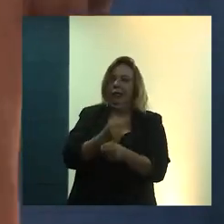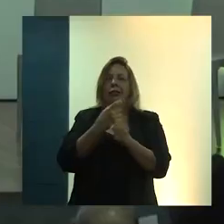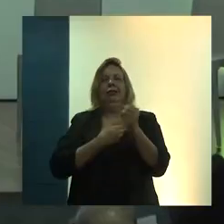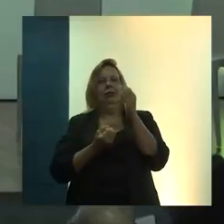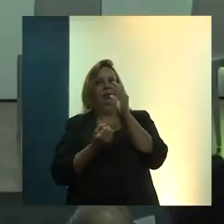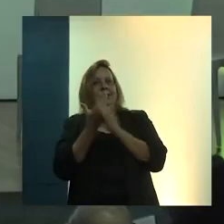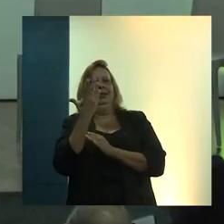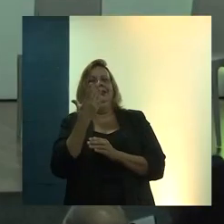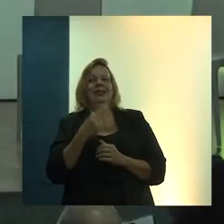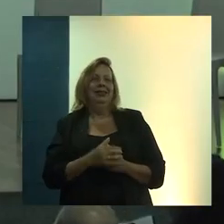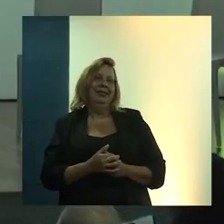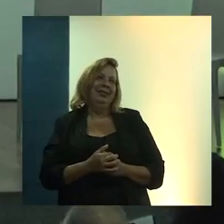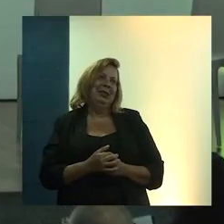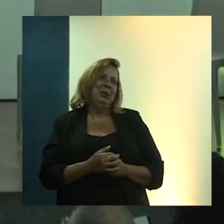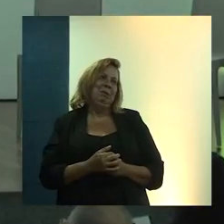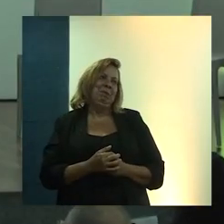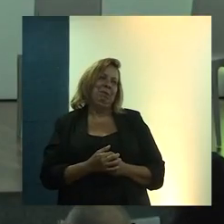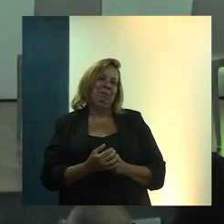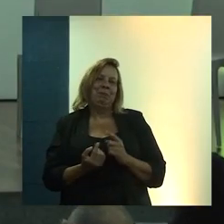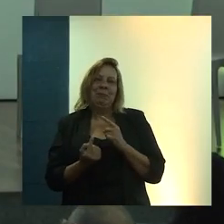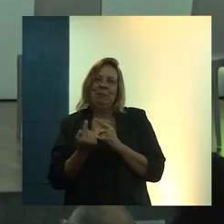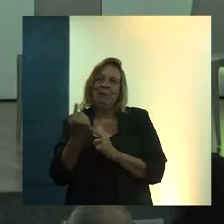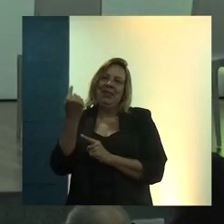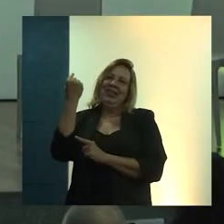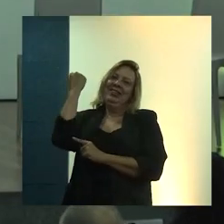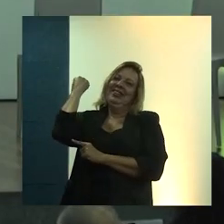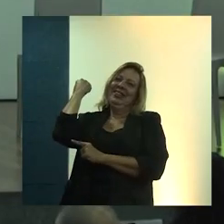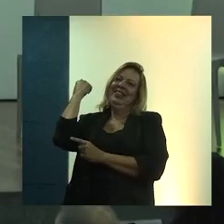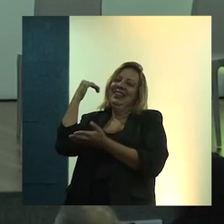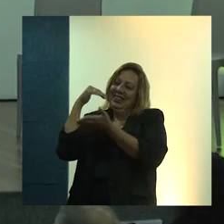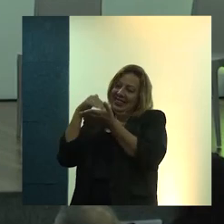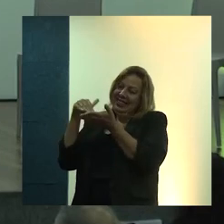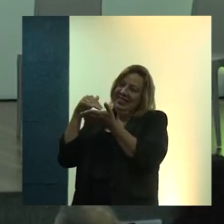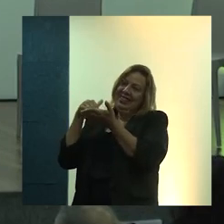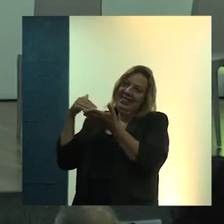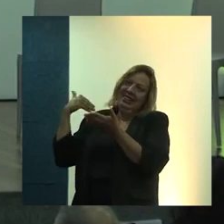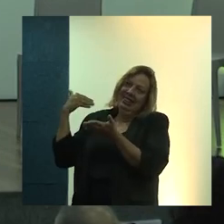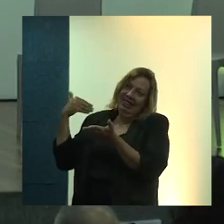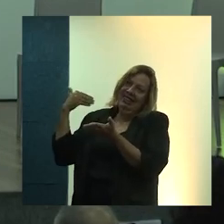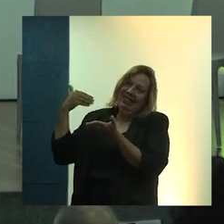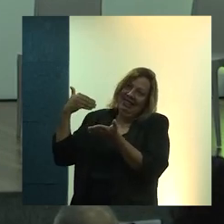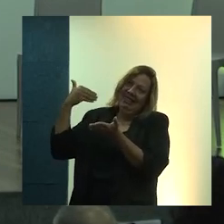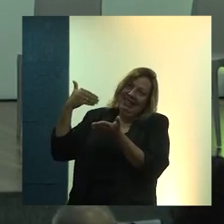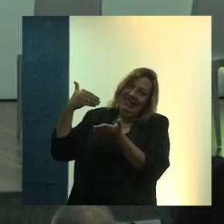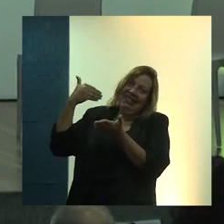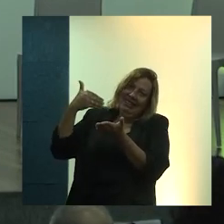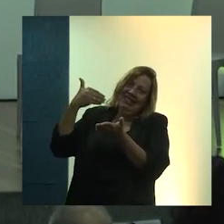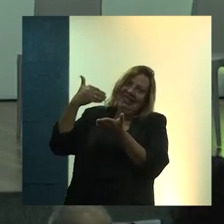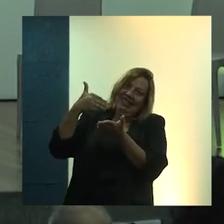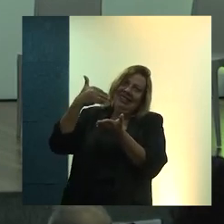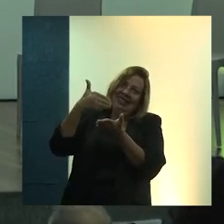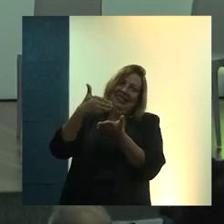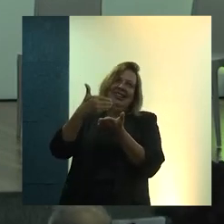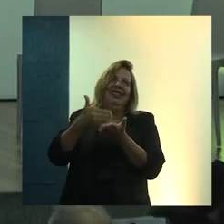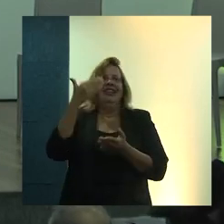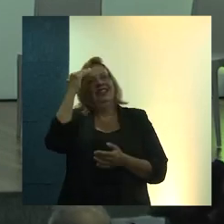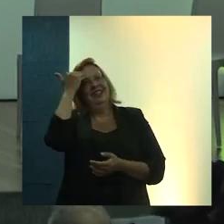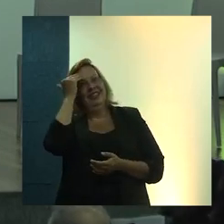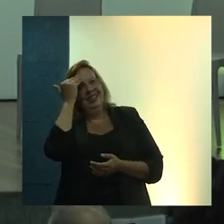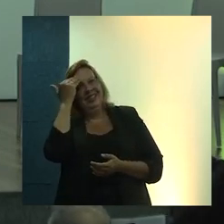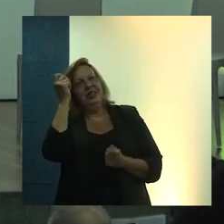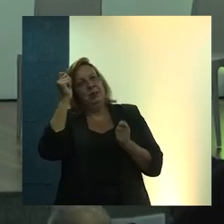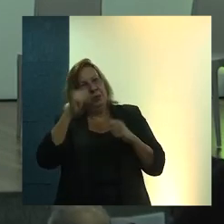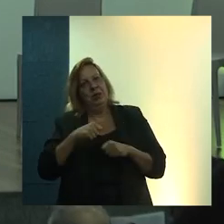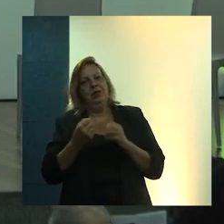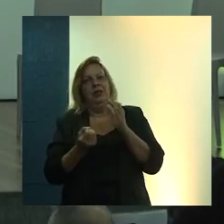criação. Então, saímos de lá da secretaria, conversando com colegas, entendendo que era possível criar